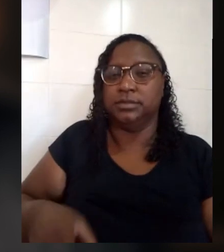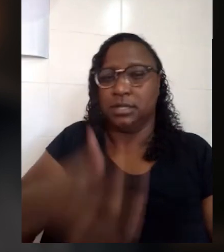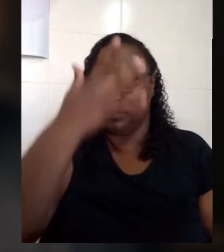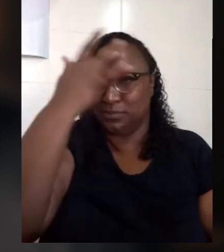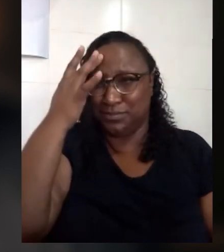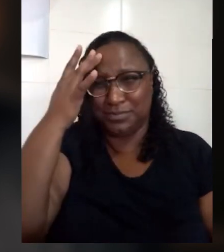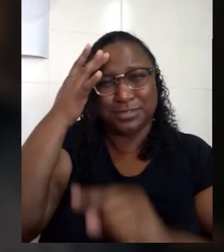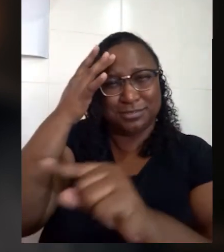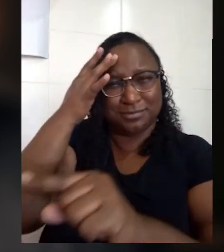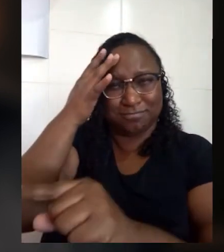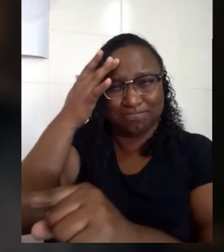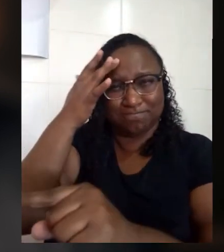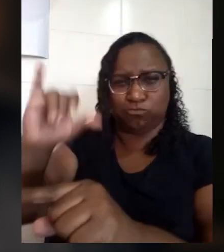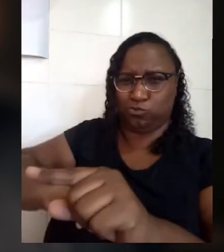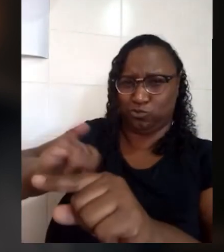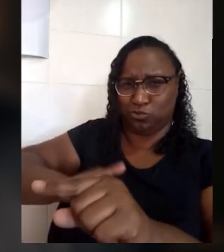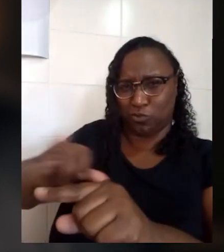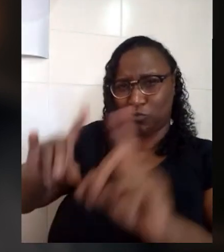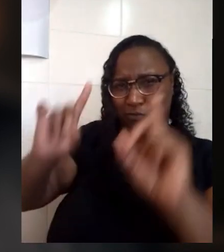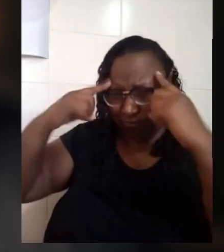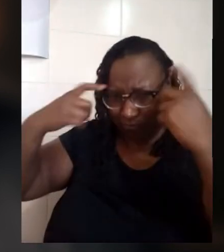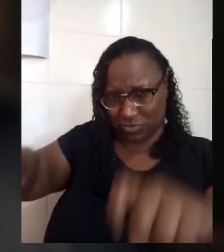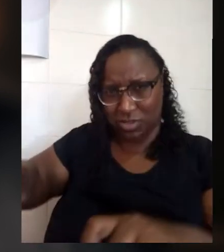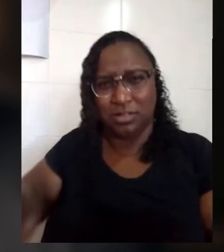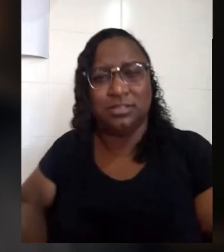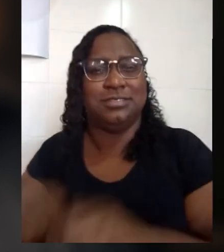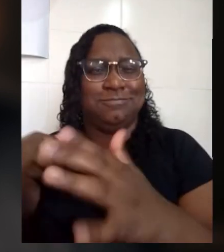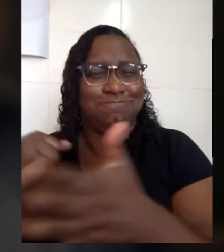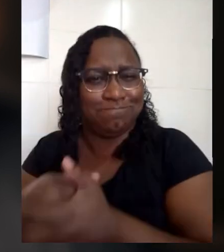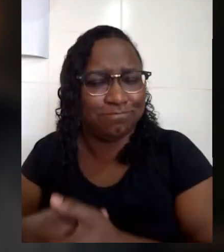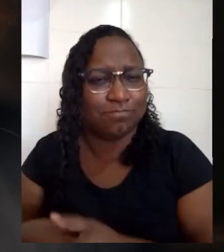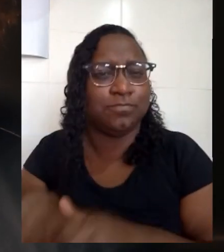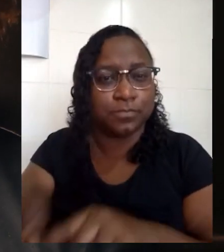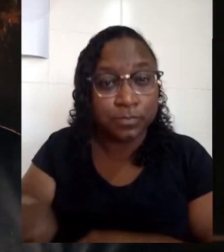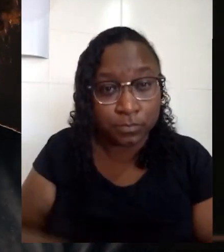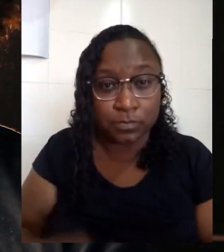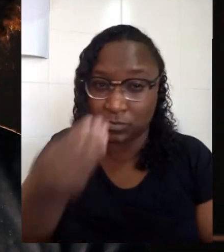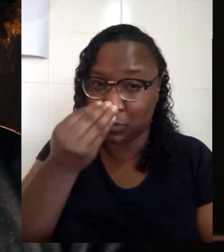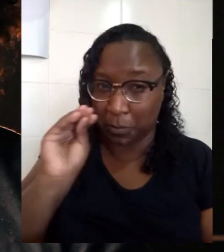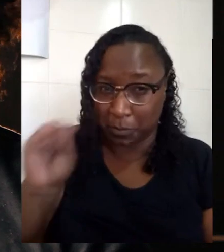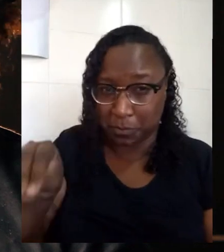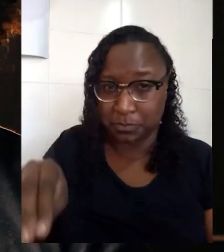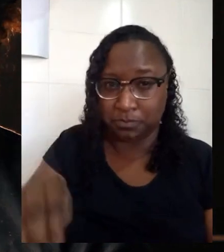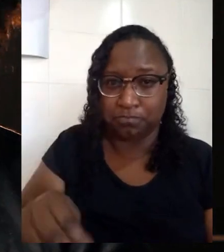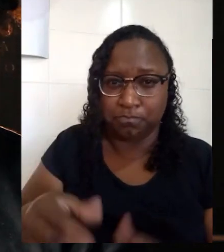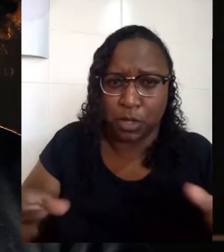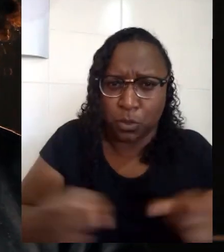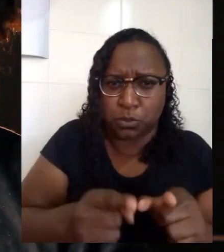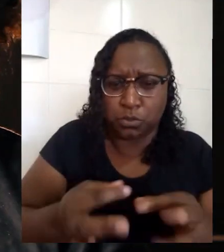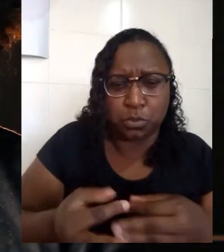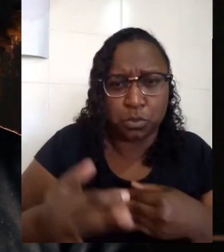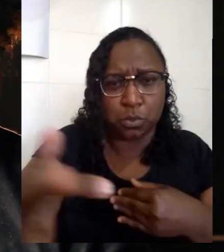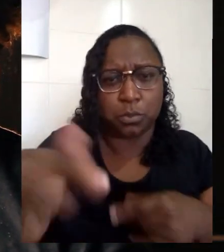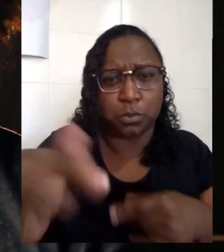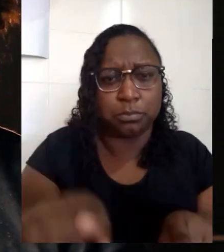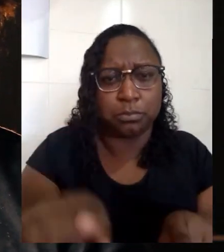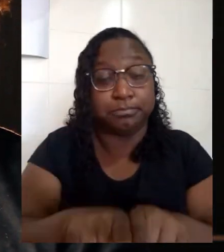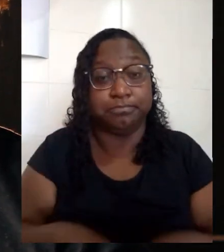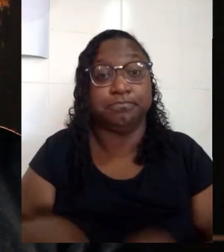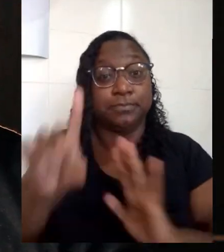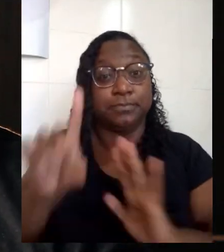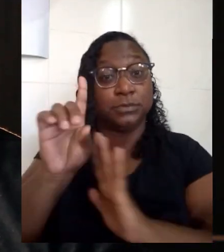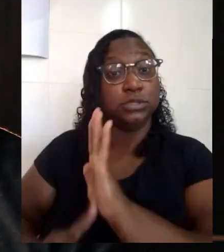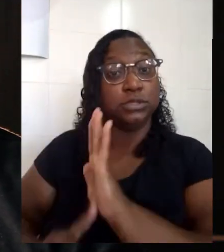violência ou abuso, para minimizar o dano curto e a longo prazo. Esse direito humano básico nos permite